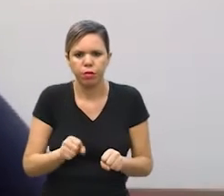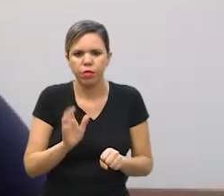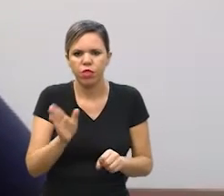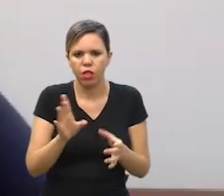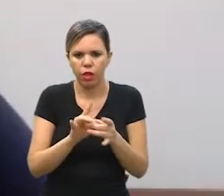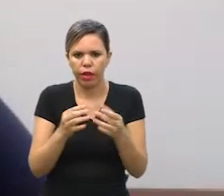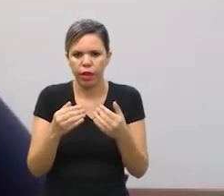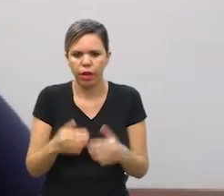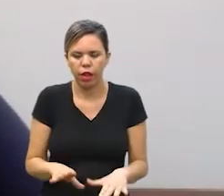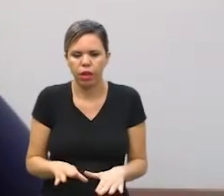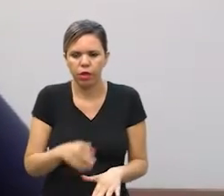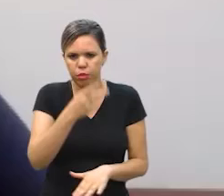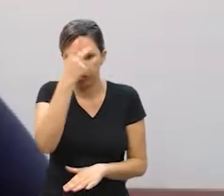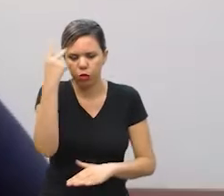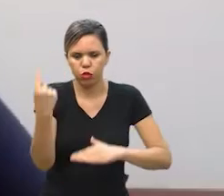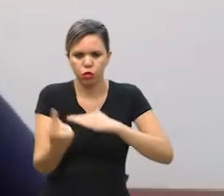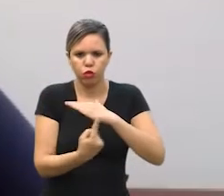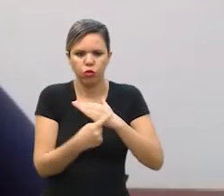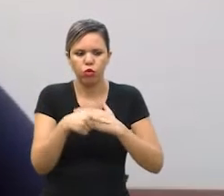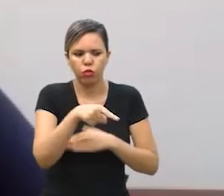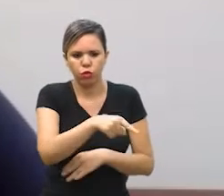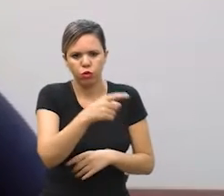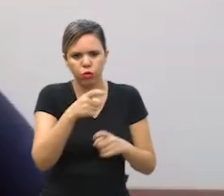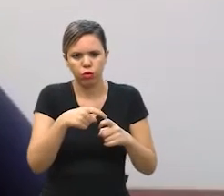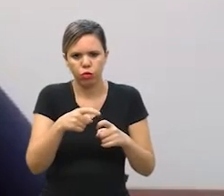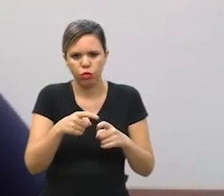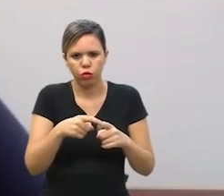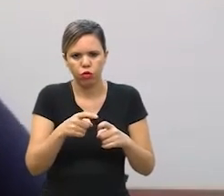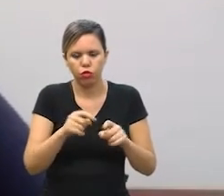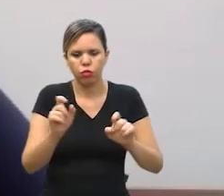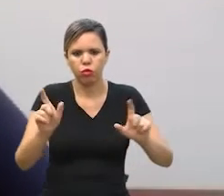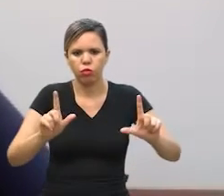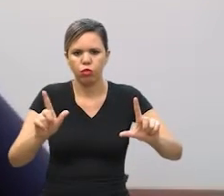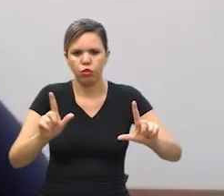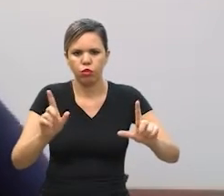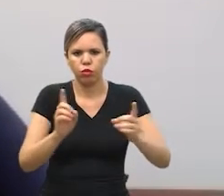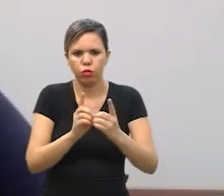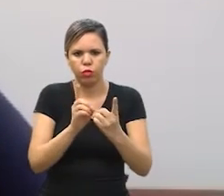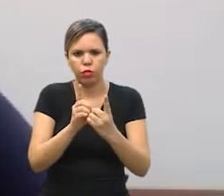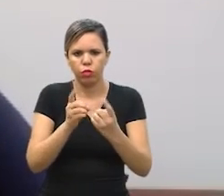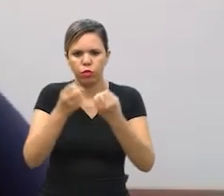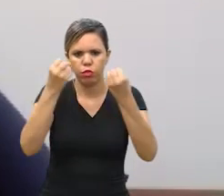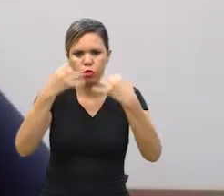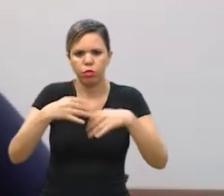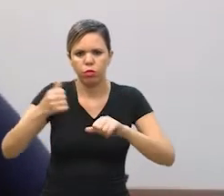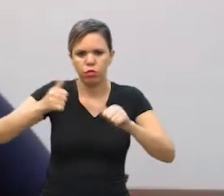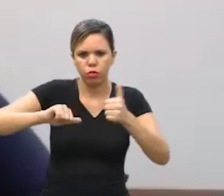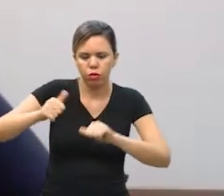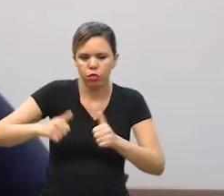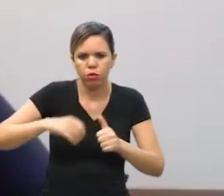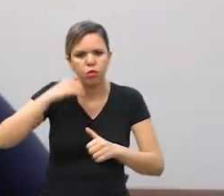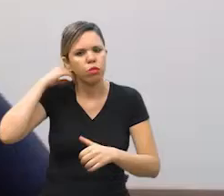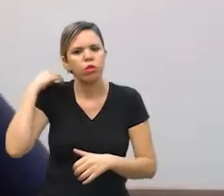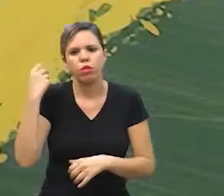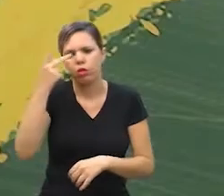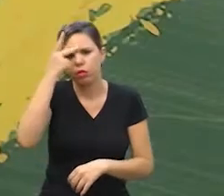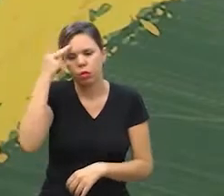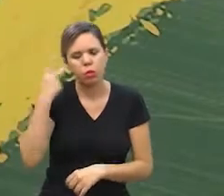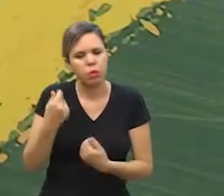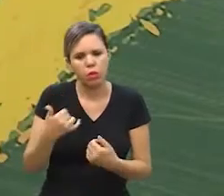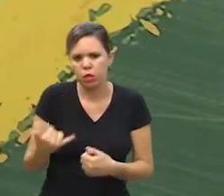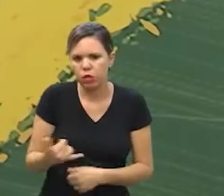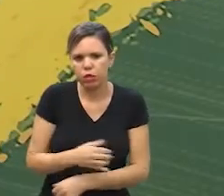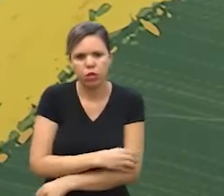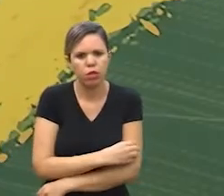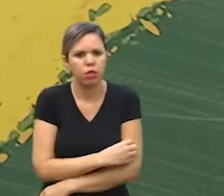gente já libera a cabine para o paciente o médico já está na tela faz o atendimento mede os sinais vitais sem que ele precise ter um celular